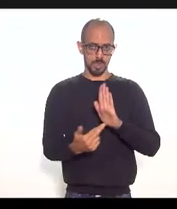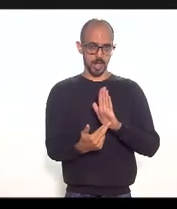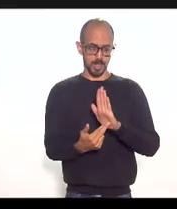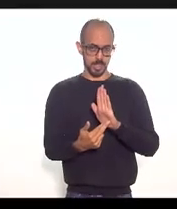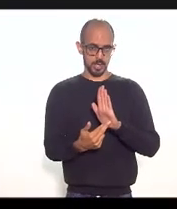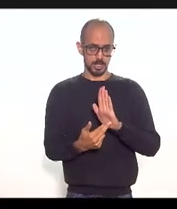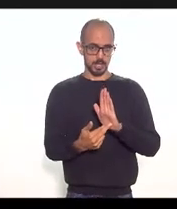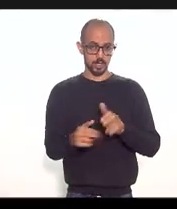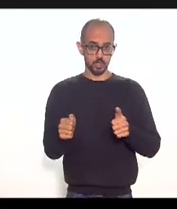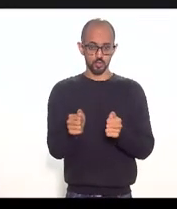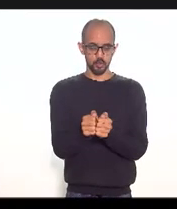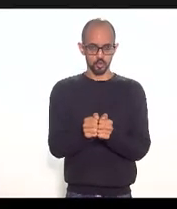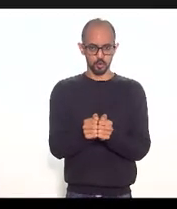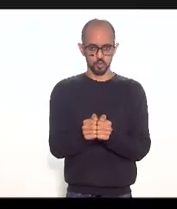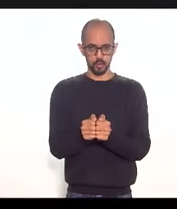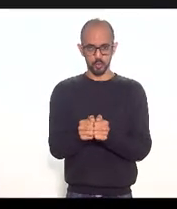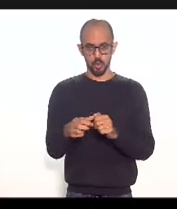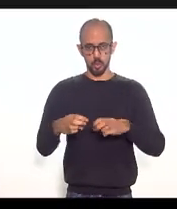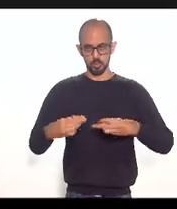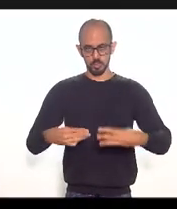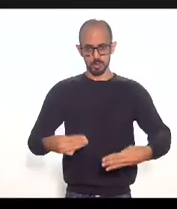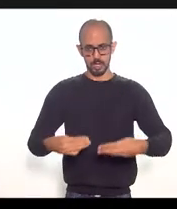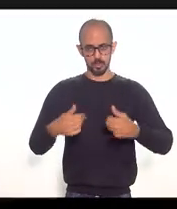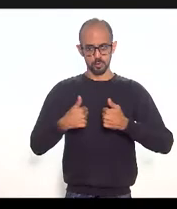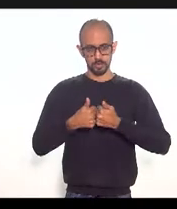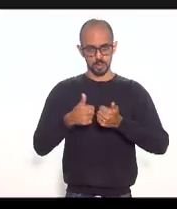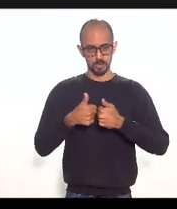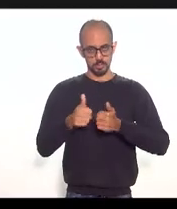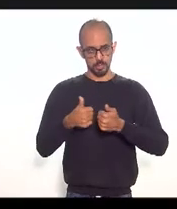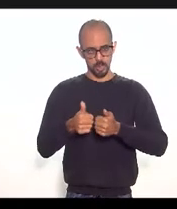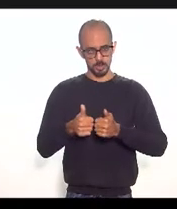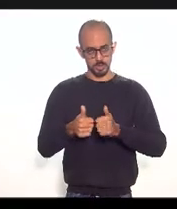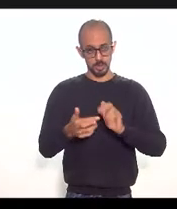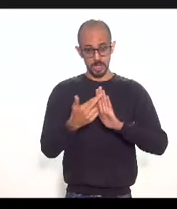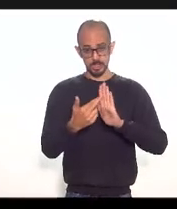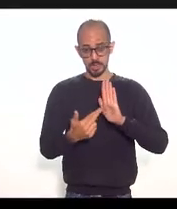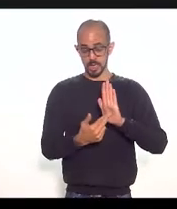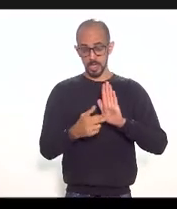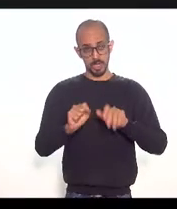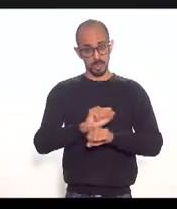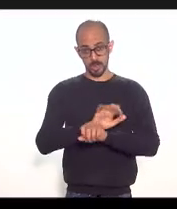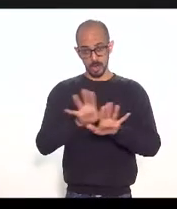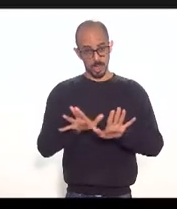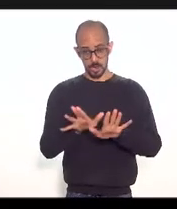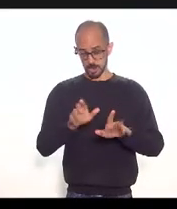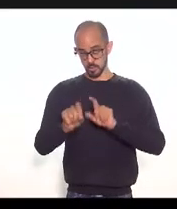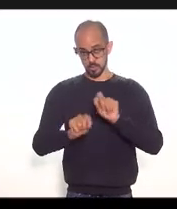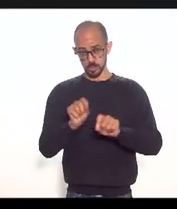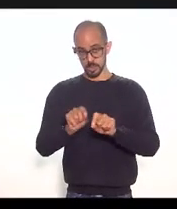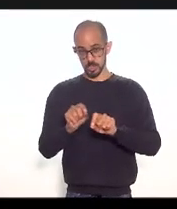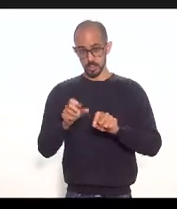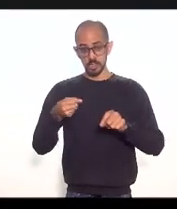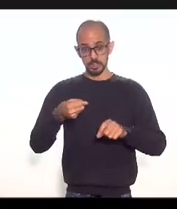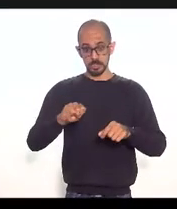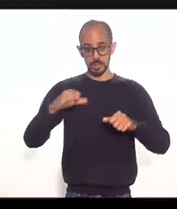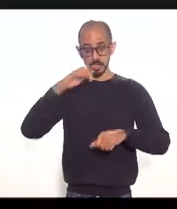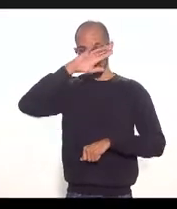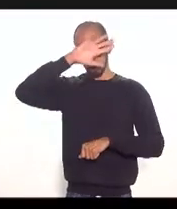dos Transportes aonde ela era vinculada e nessa nota técnica é bastante claro ali está escrito que se abrir a pampulha